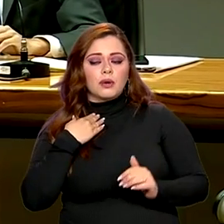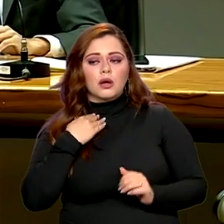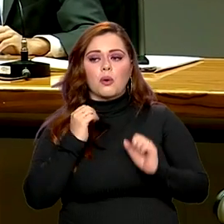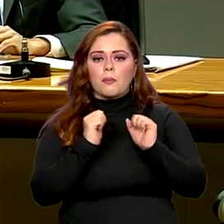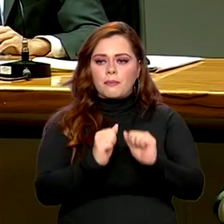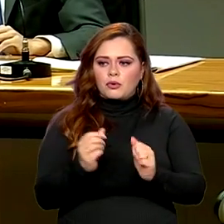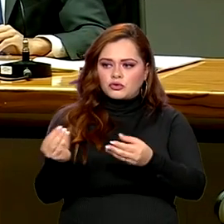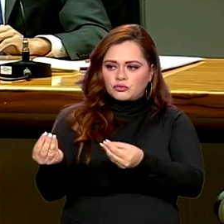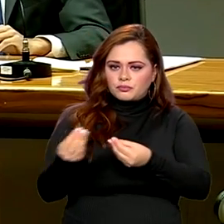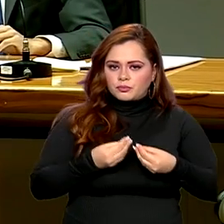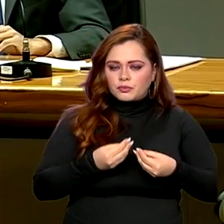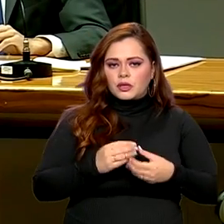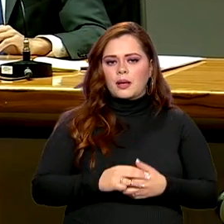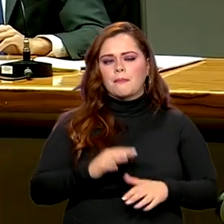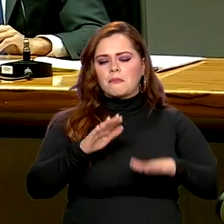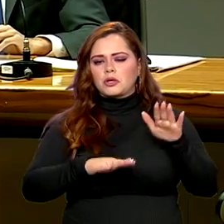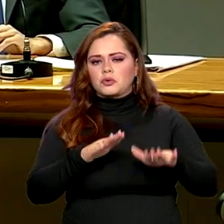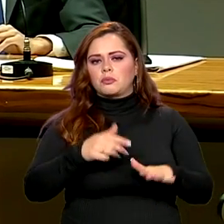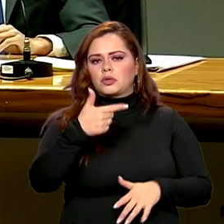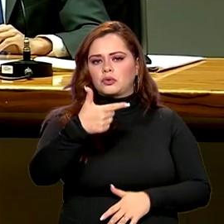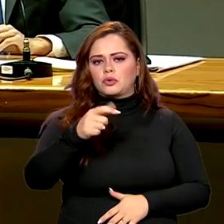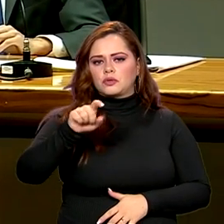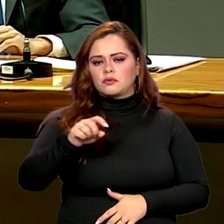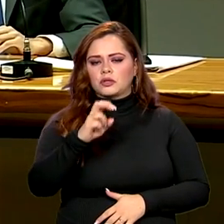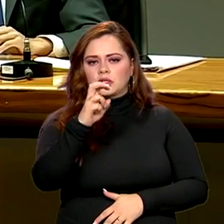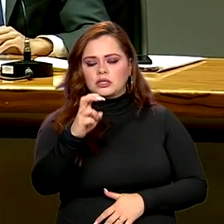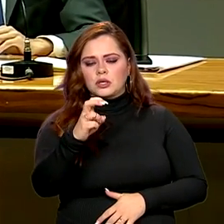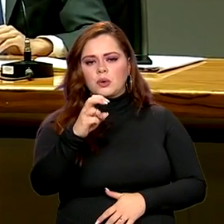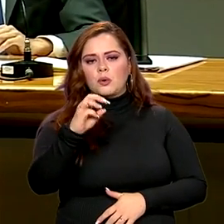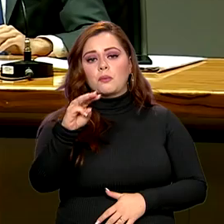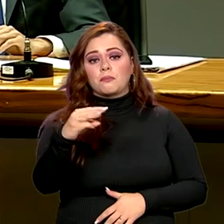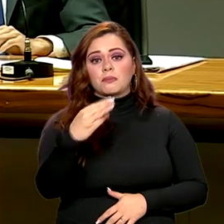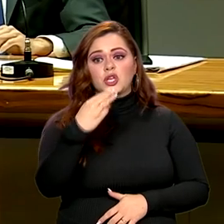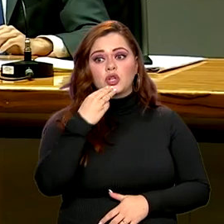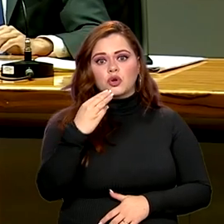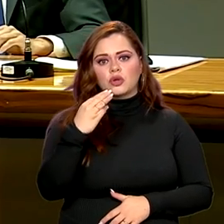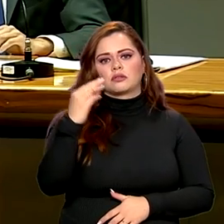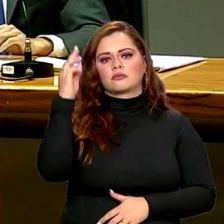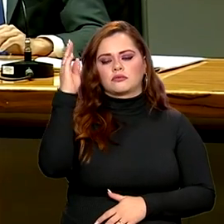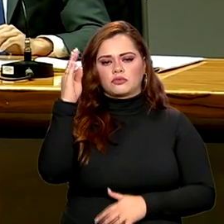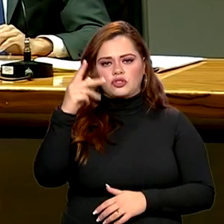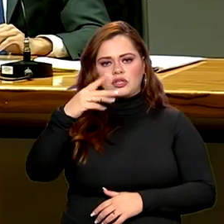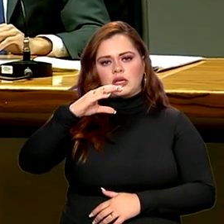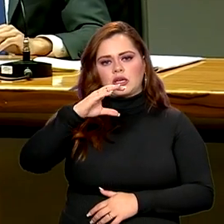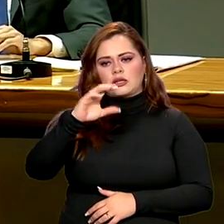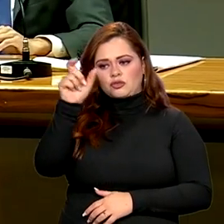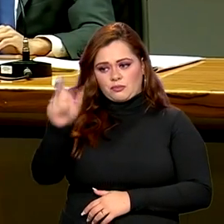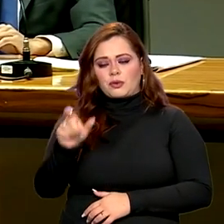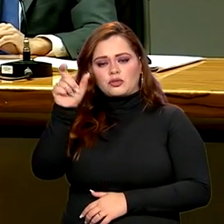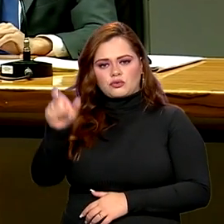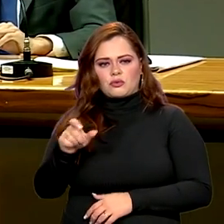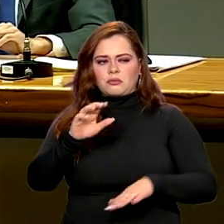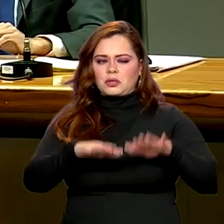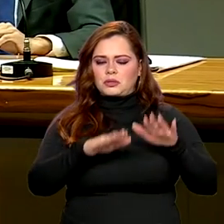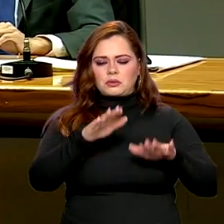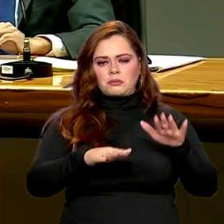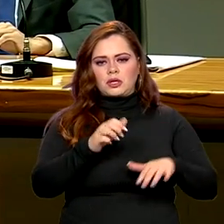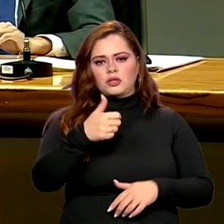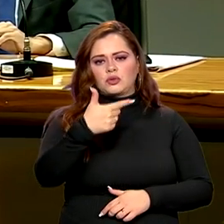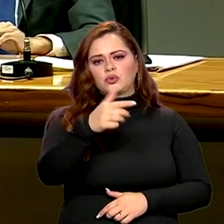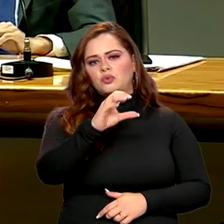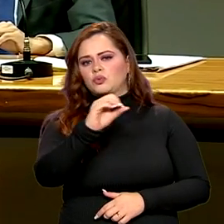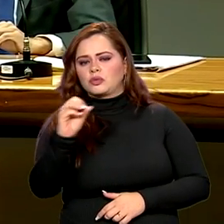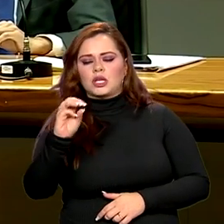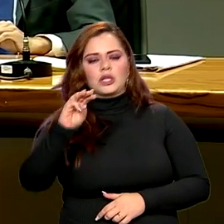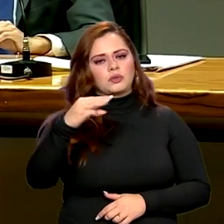cerca de R$ 2,5 de CPFs. Aí você pode estar falando de R$ 200 milhões. Então é entre